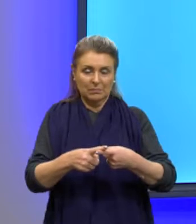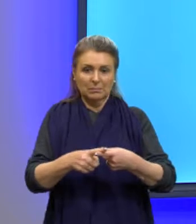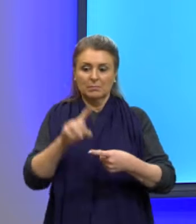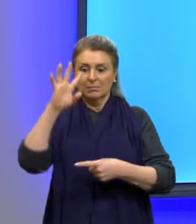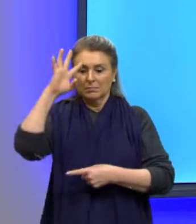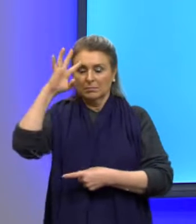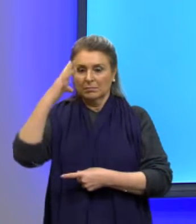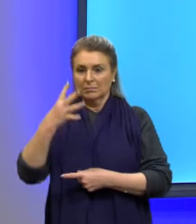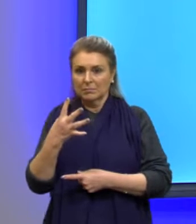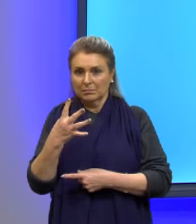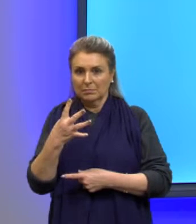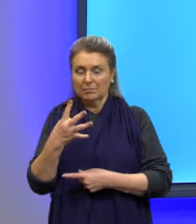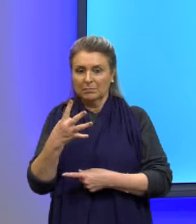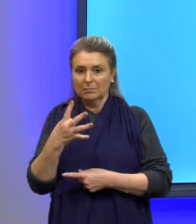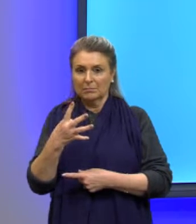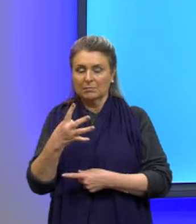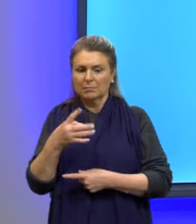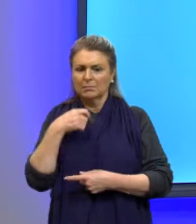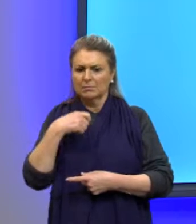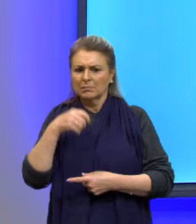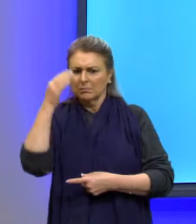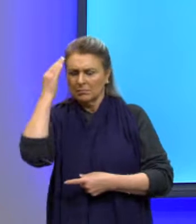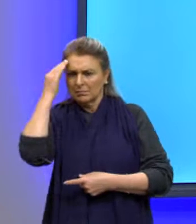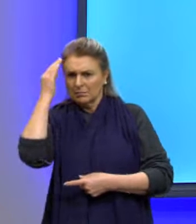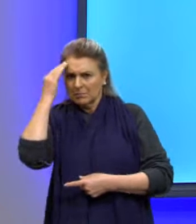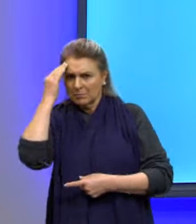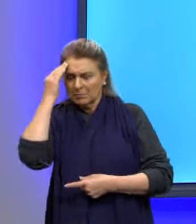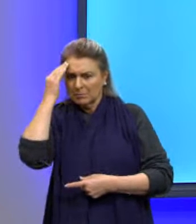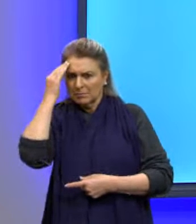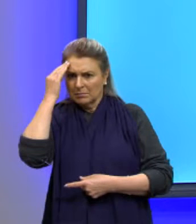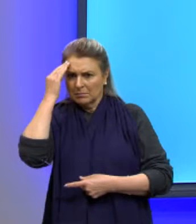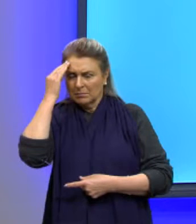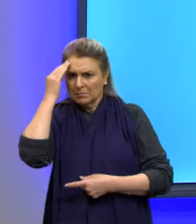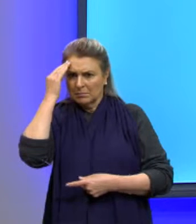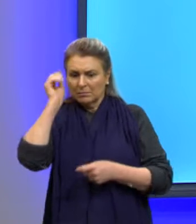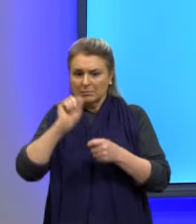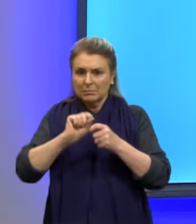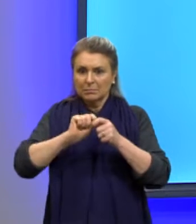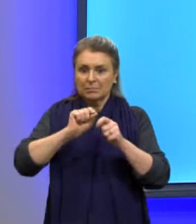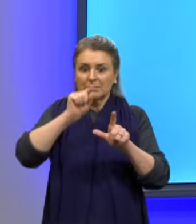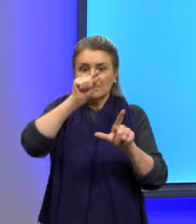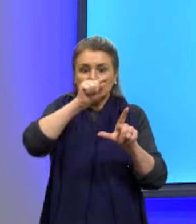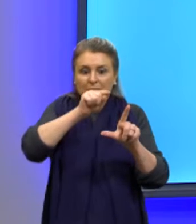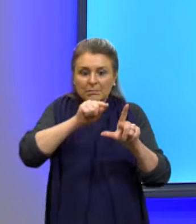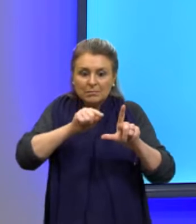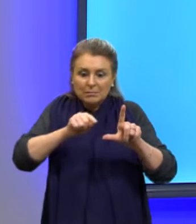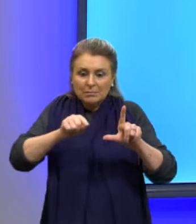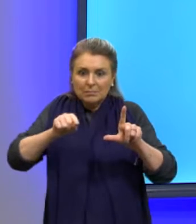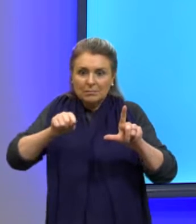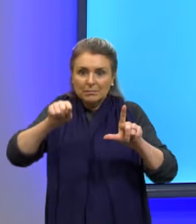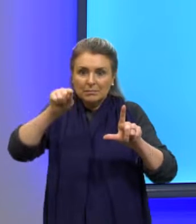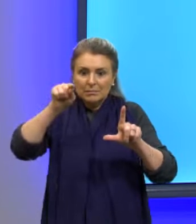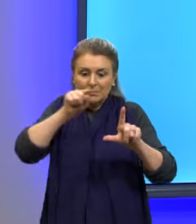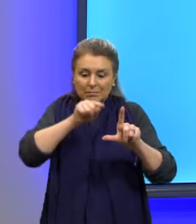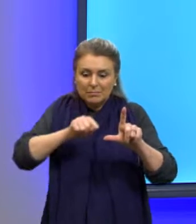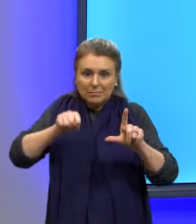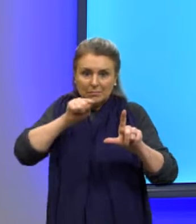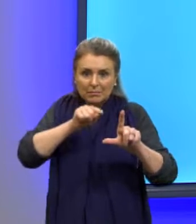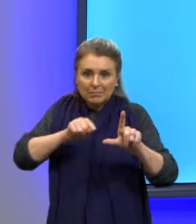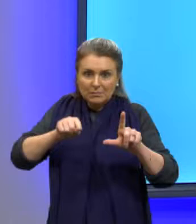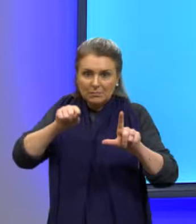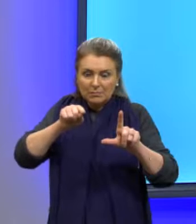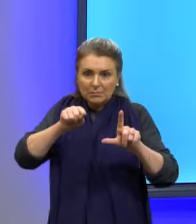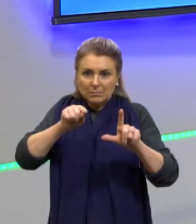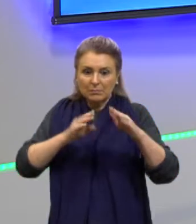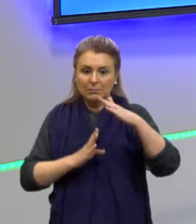resolvido isso, eu tenho ainda que saber que, para eu fazer a curva da minha parábola, ela tem um ponto de